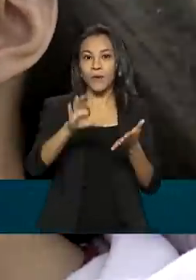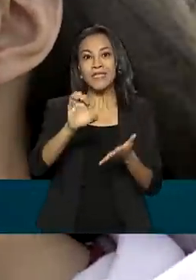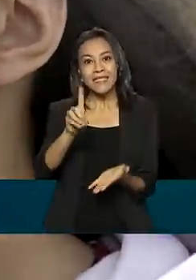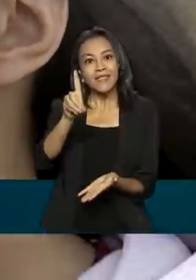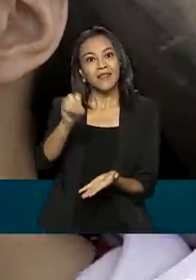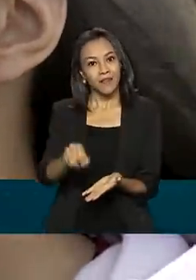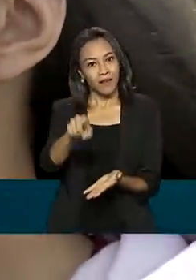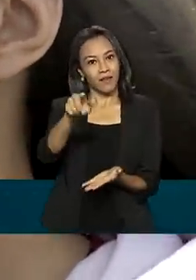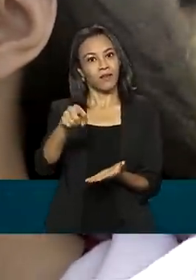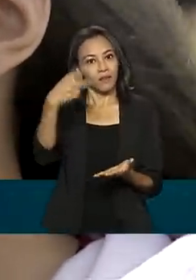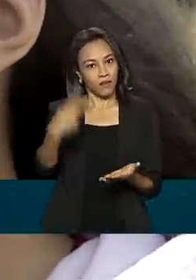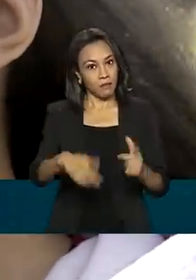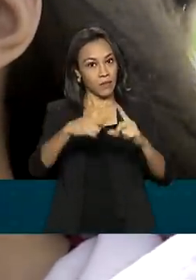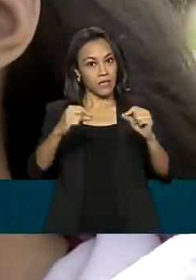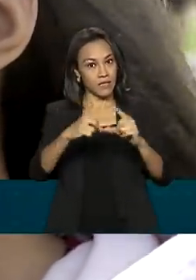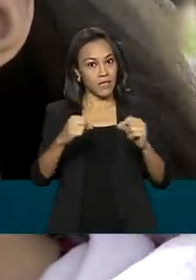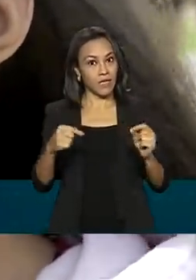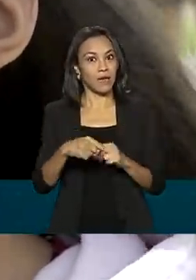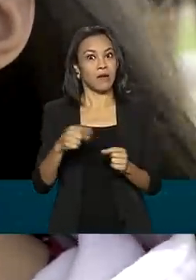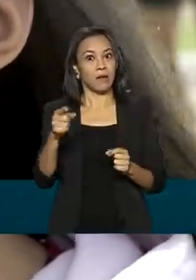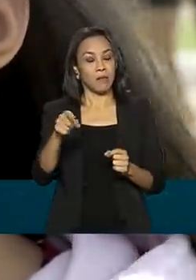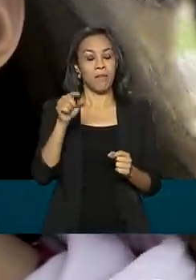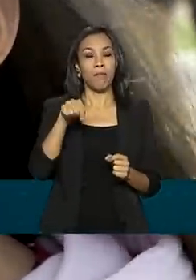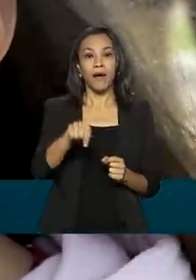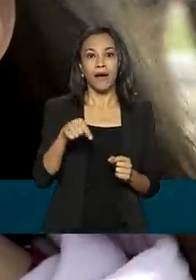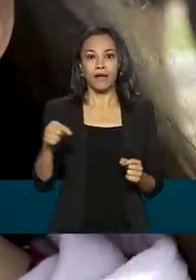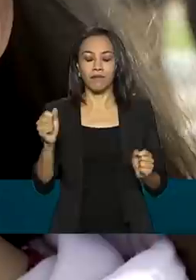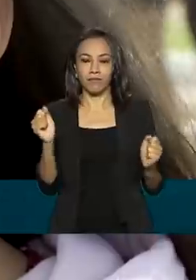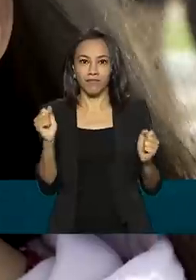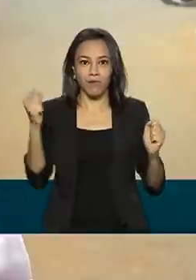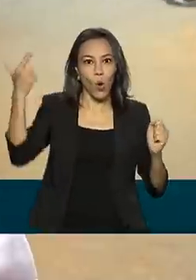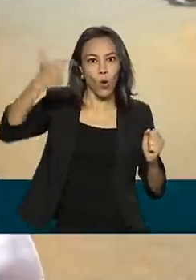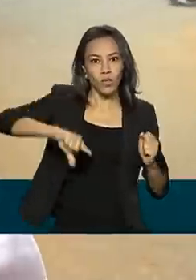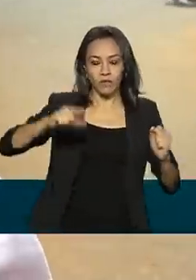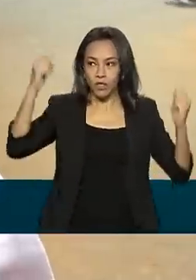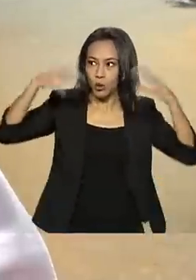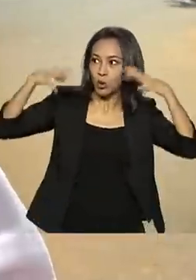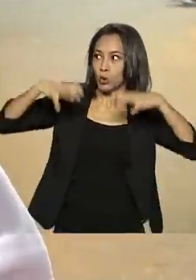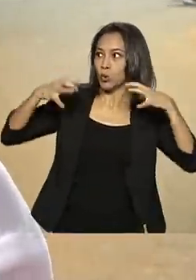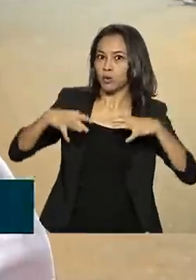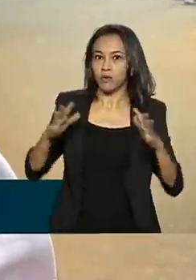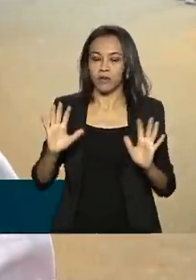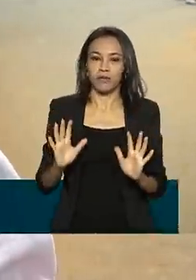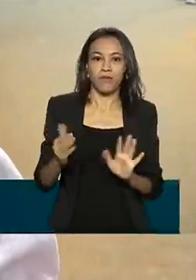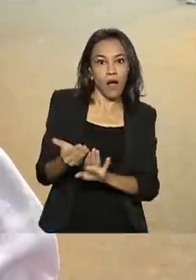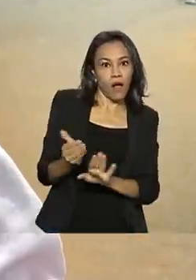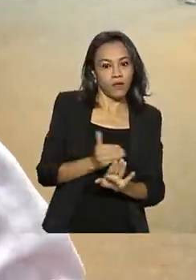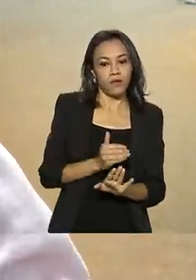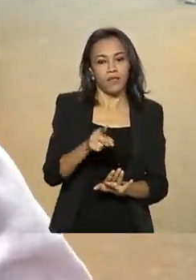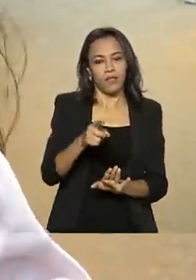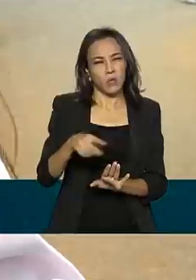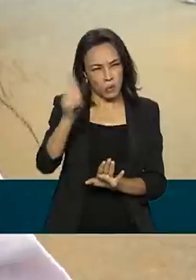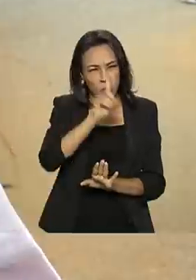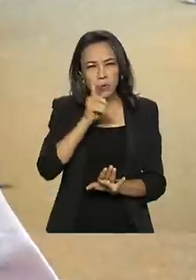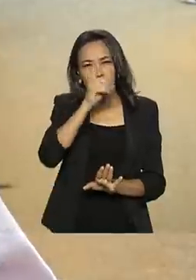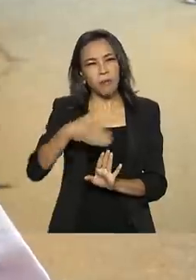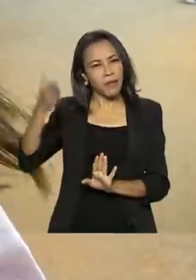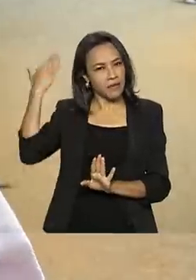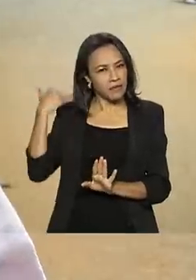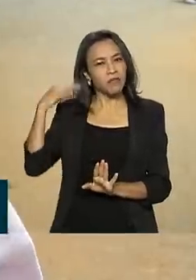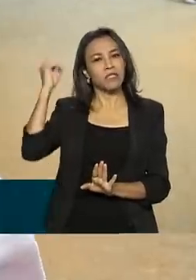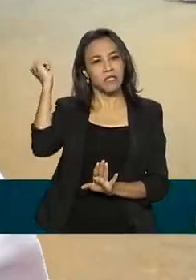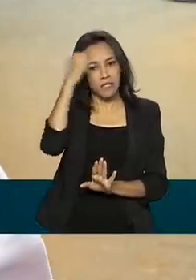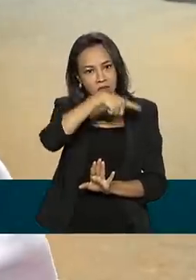do exame, em Brasília, para não ser surpreendida novamente pela chuva. O domingo passado foi apertado por causa da chuva, fiz a prova